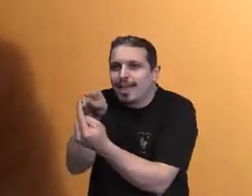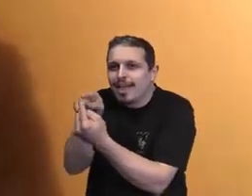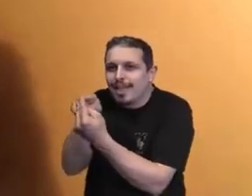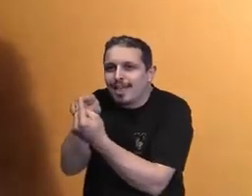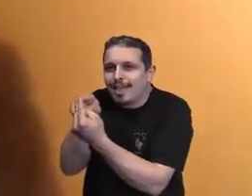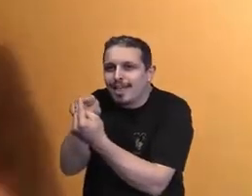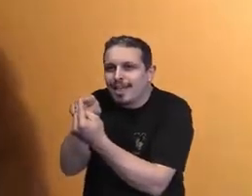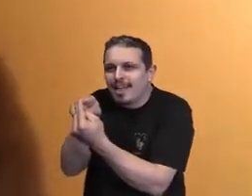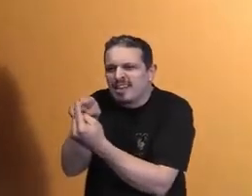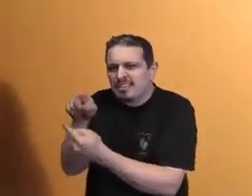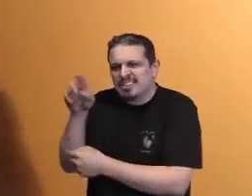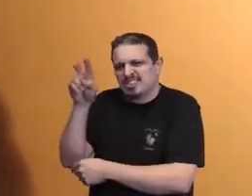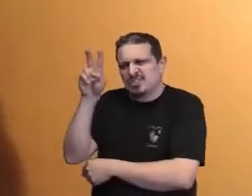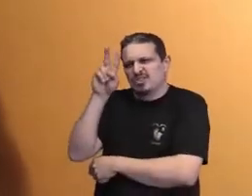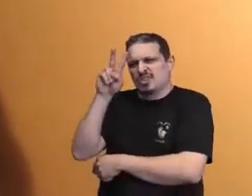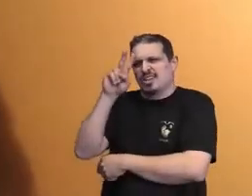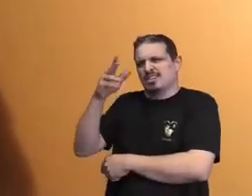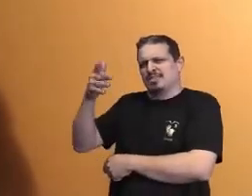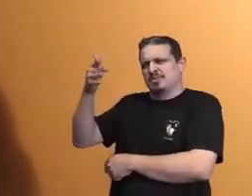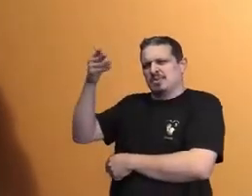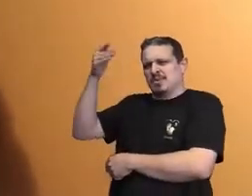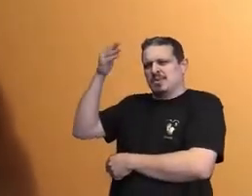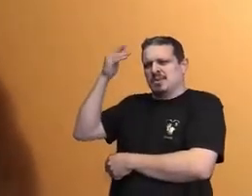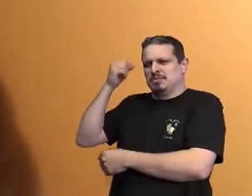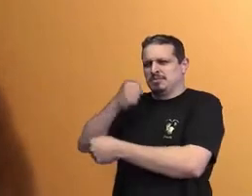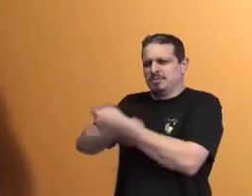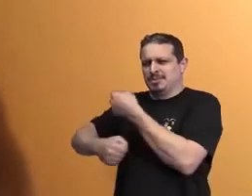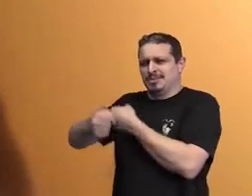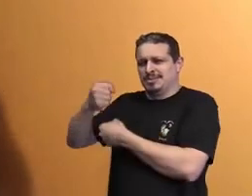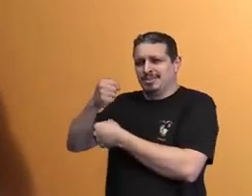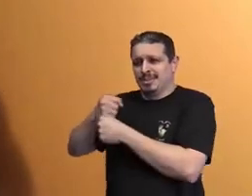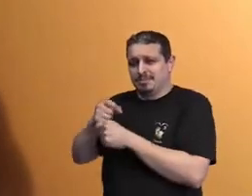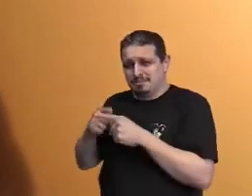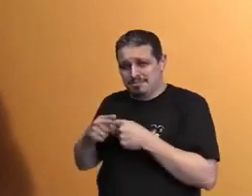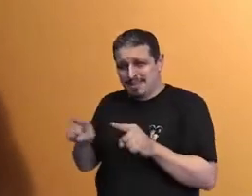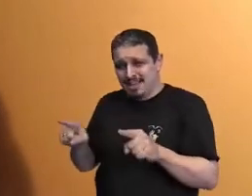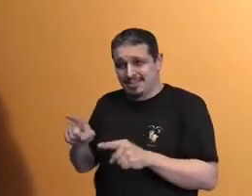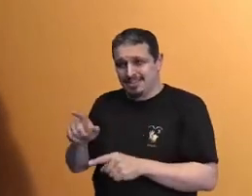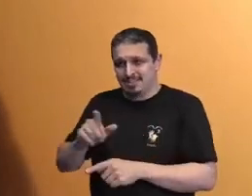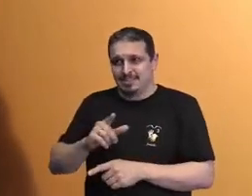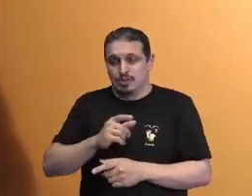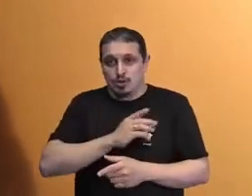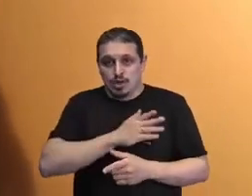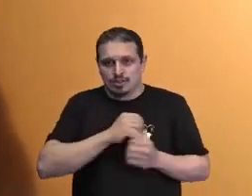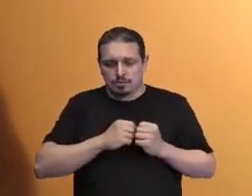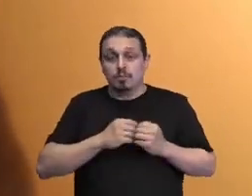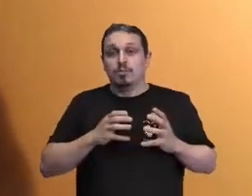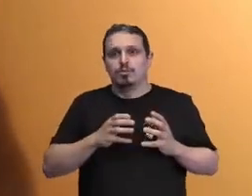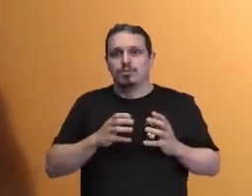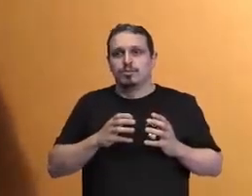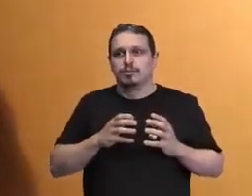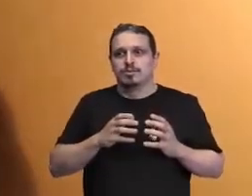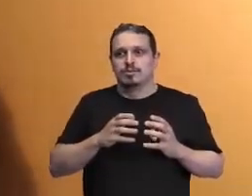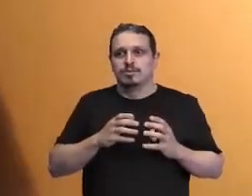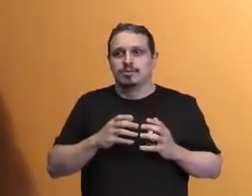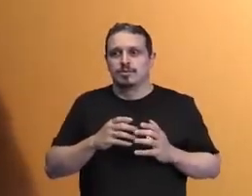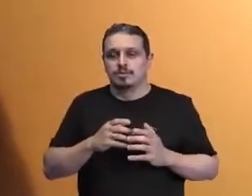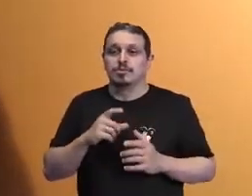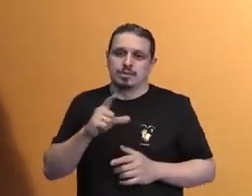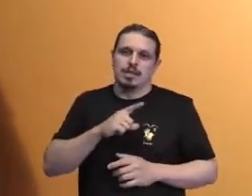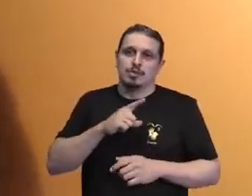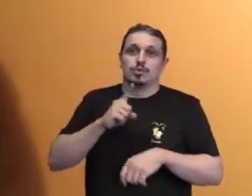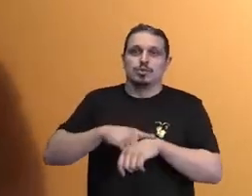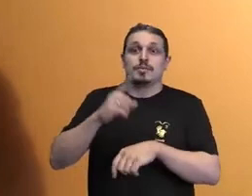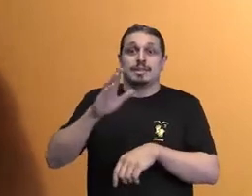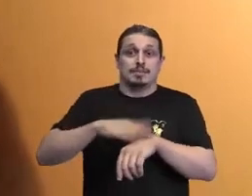o nosso coração até acende. Mas eu quero aproveitar esses meus dois minutos finais para completar os meus